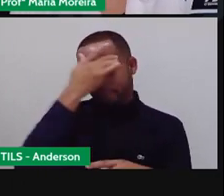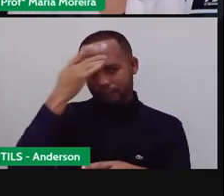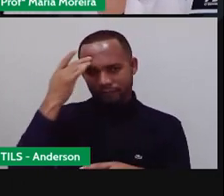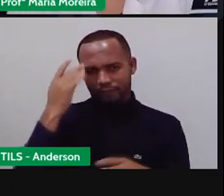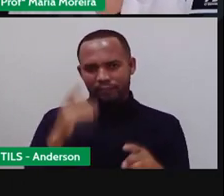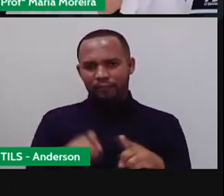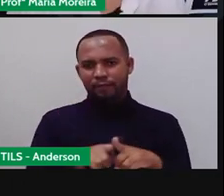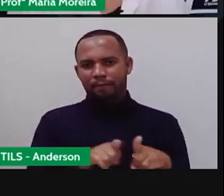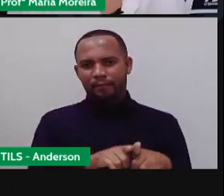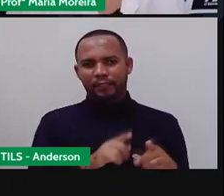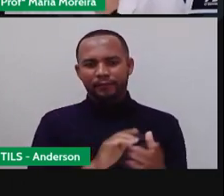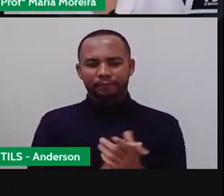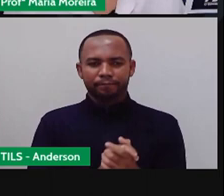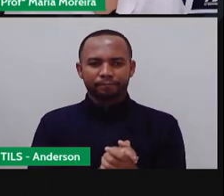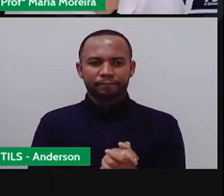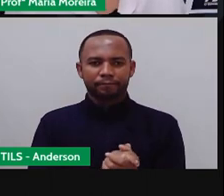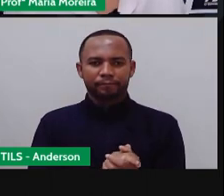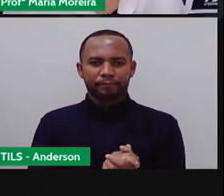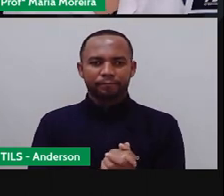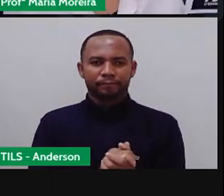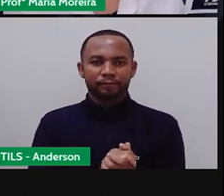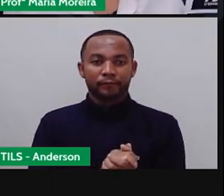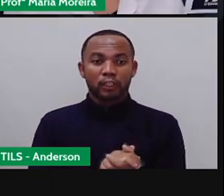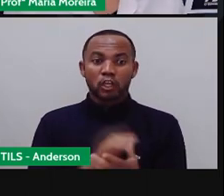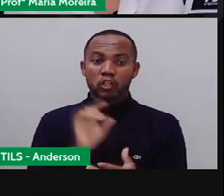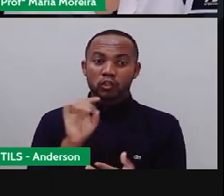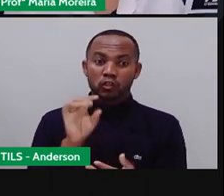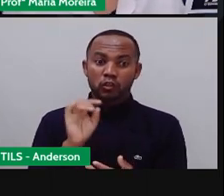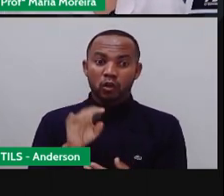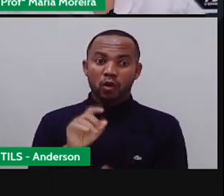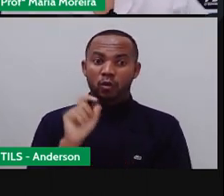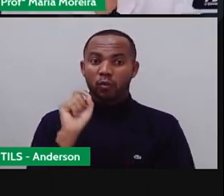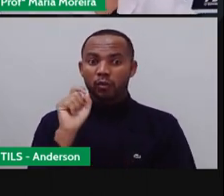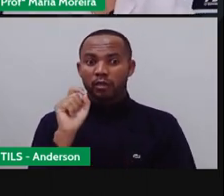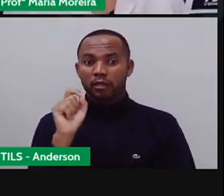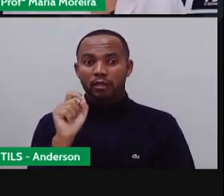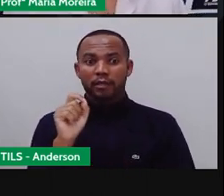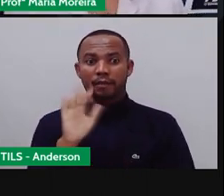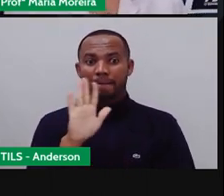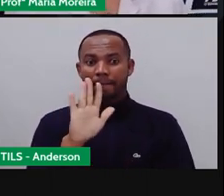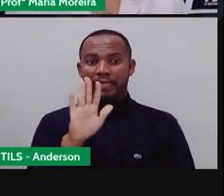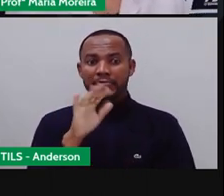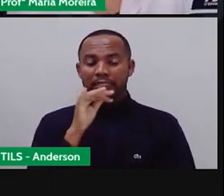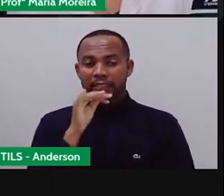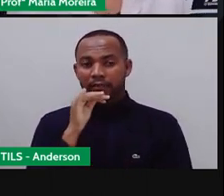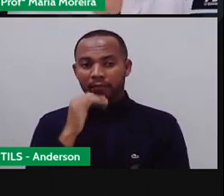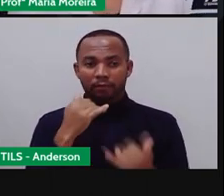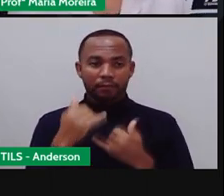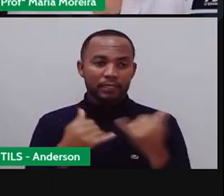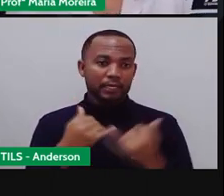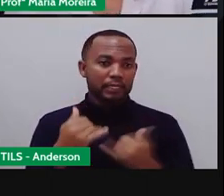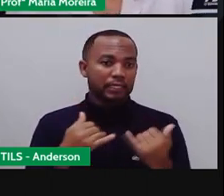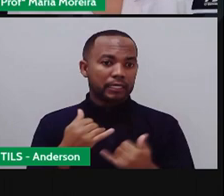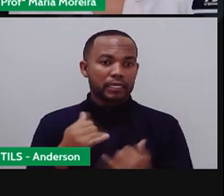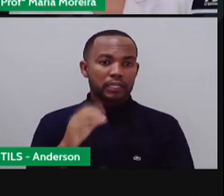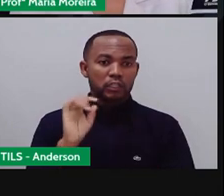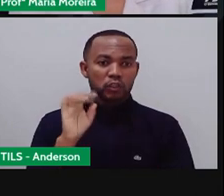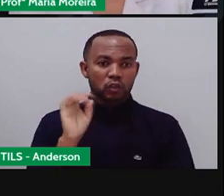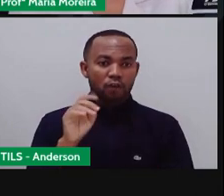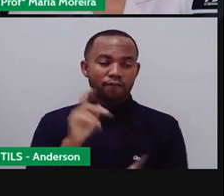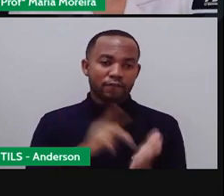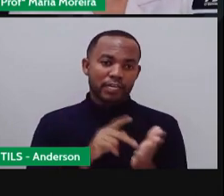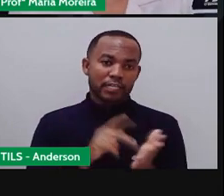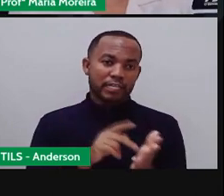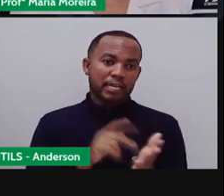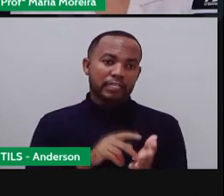vou monitorando o quê? As ações. Só que isso aí, né, fora a brincadeira aqui com Anderson, isso abre brecha, de verdade